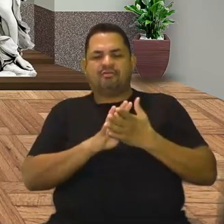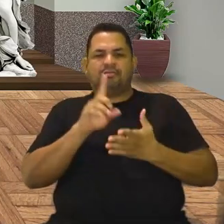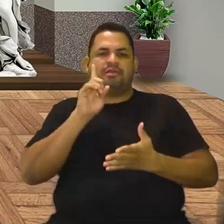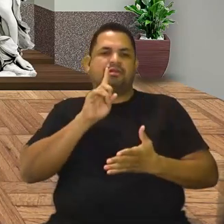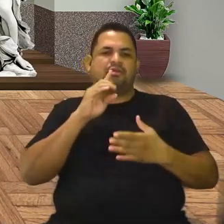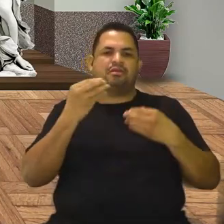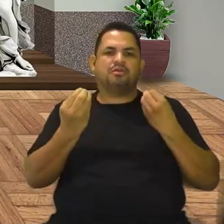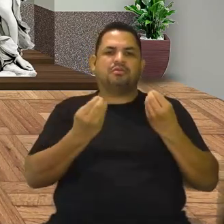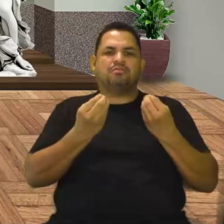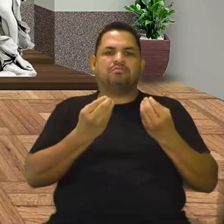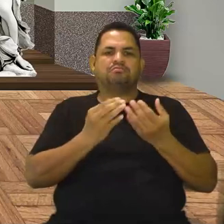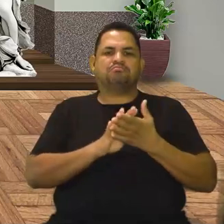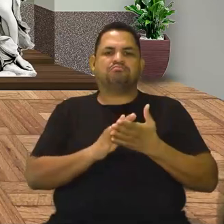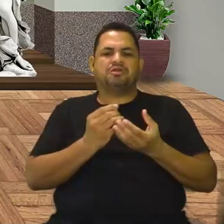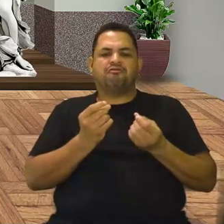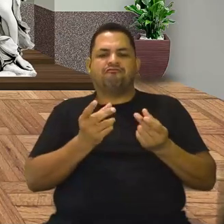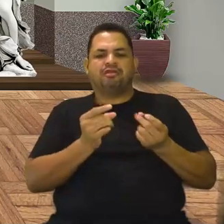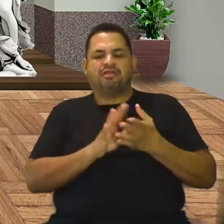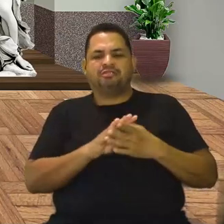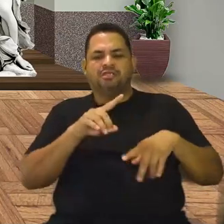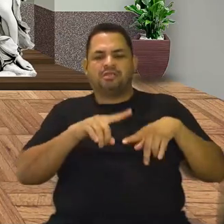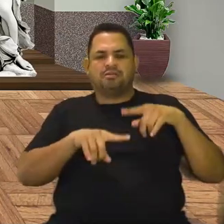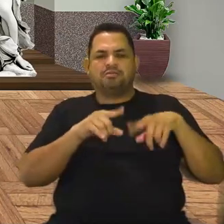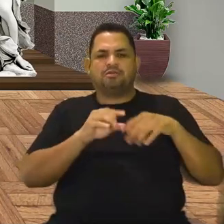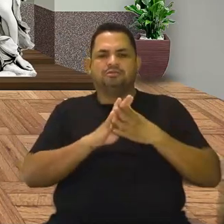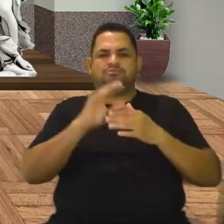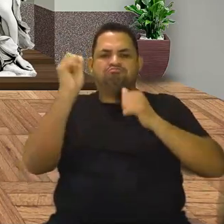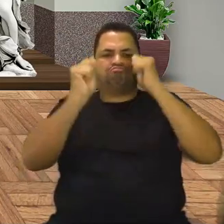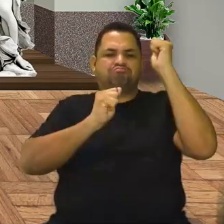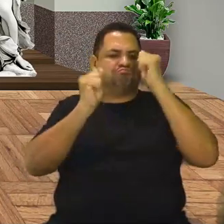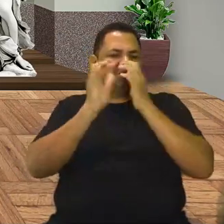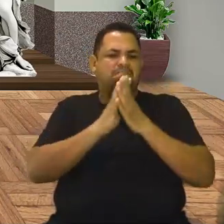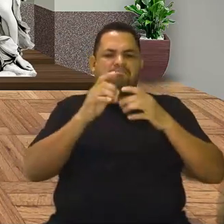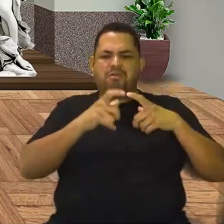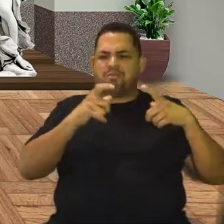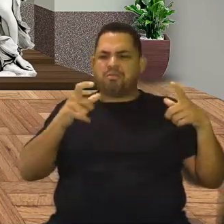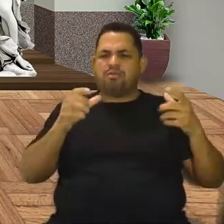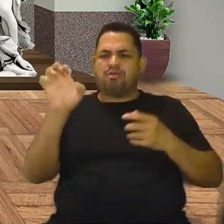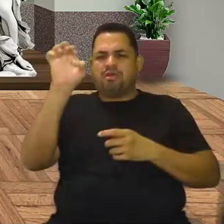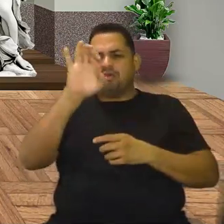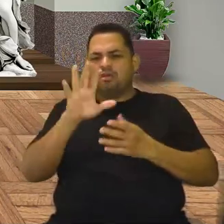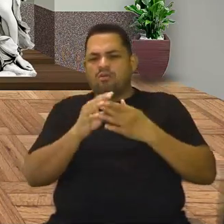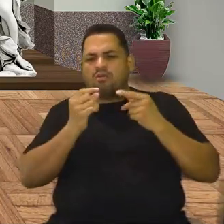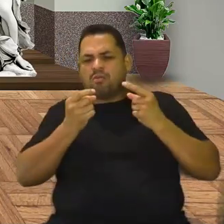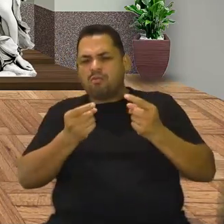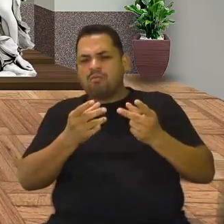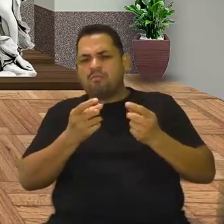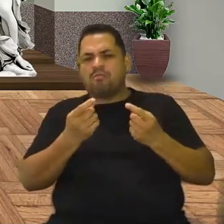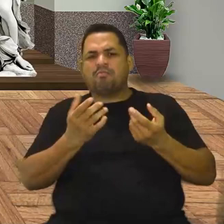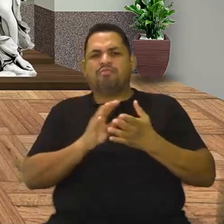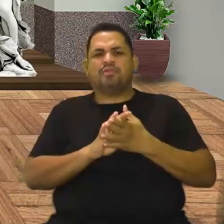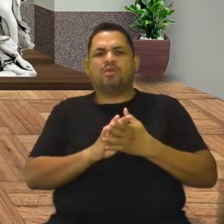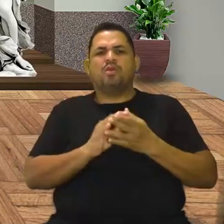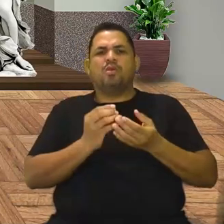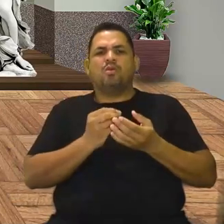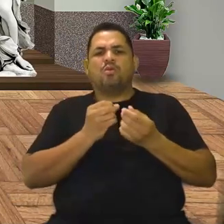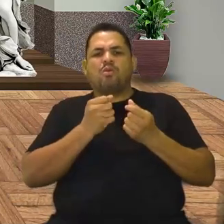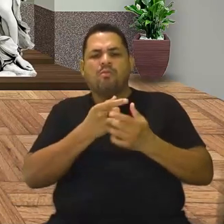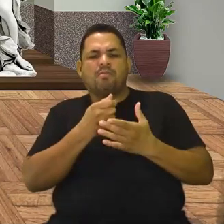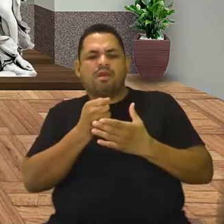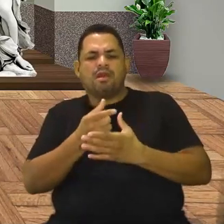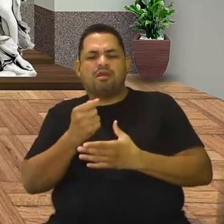-americano. venda de produtos industrializados, bombando, bombando, Europa comprando, o mundo comprando, então os Estados Unidos era